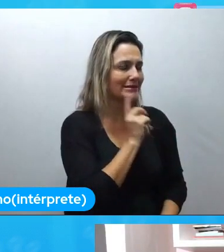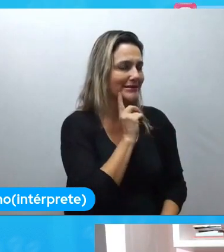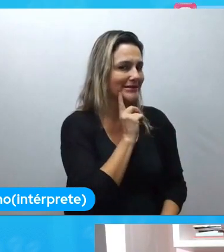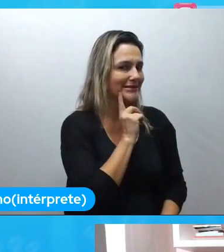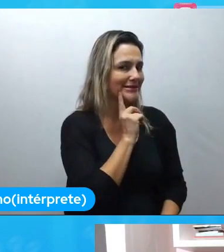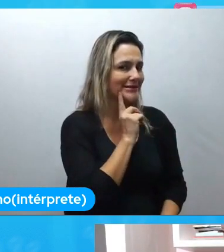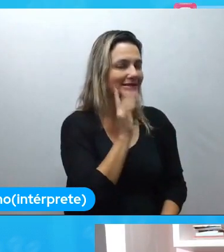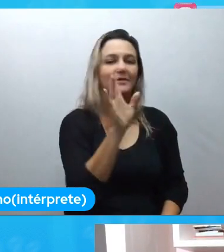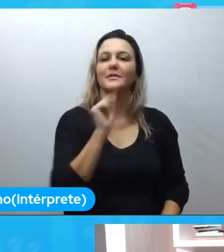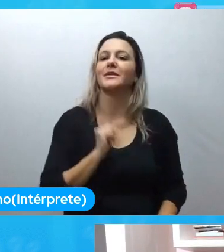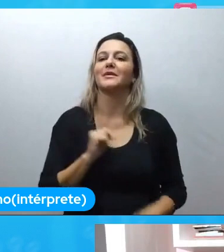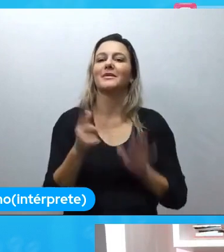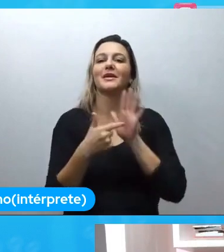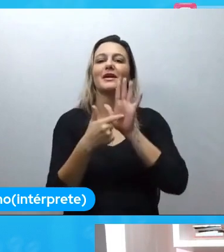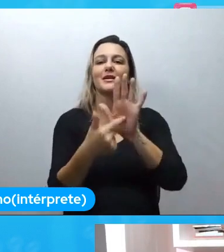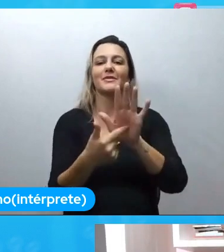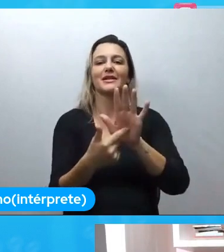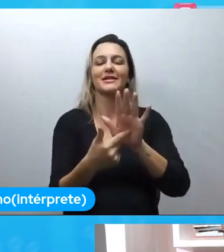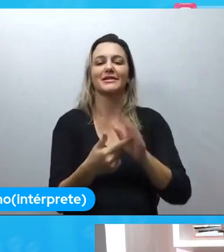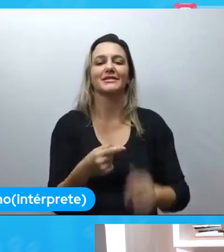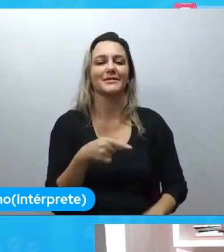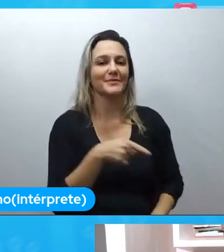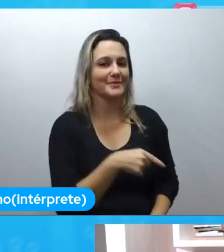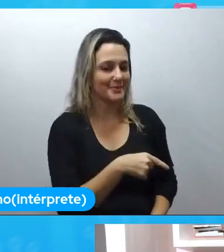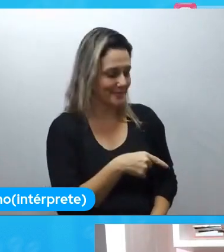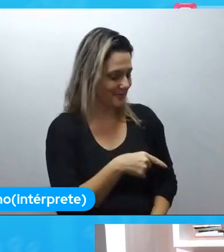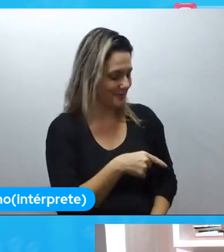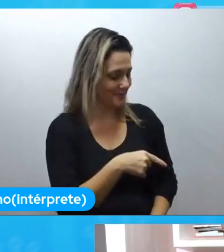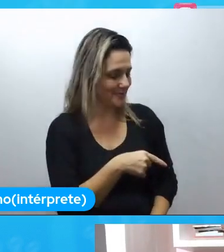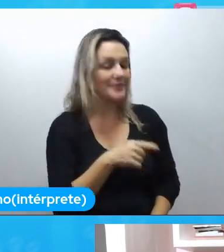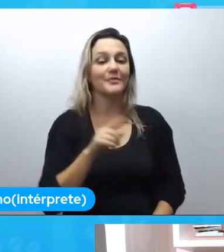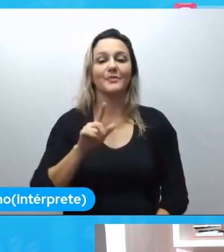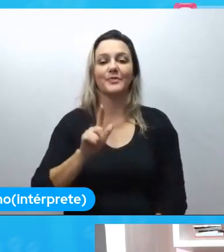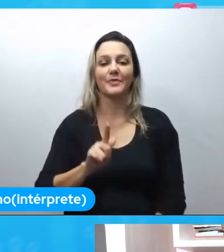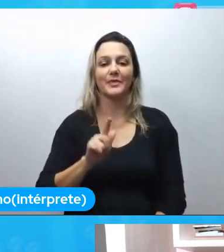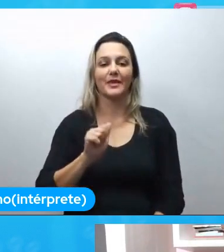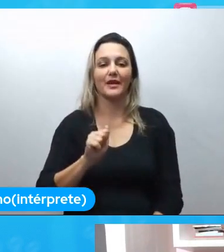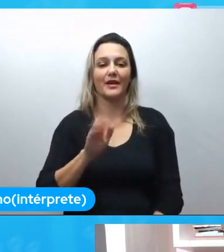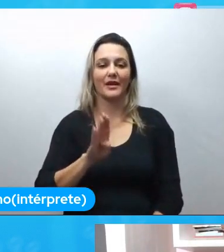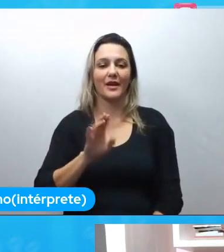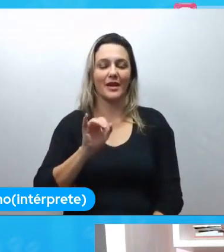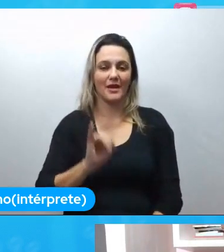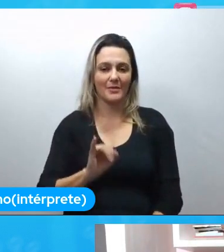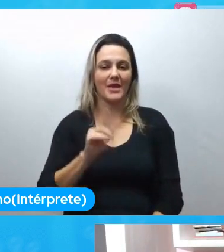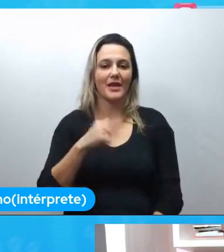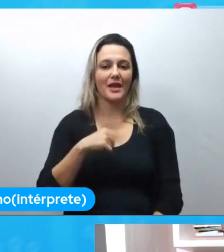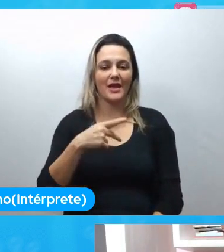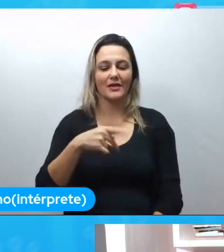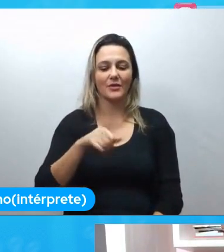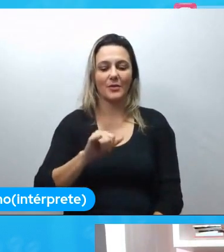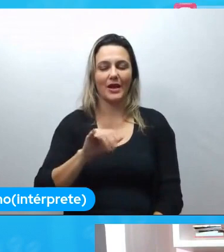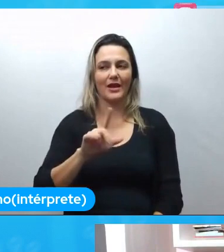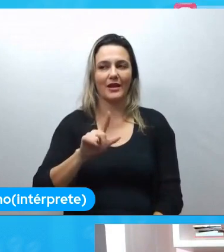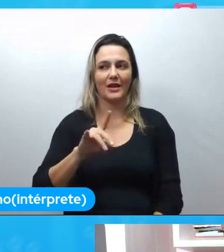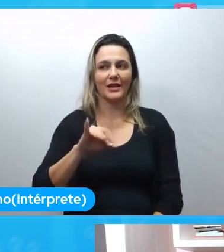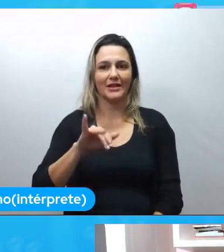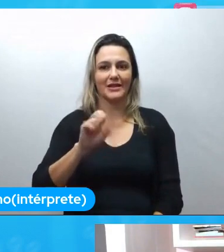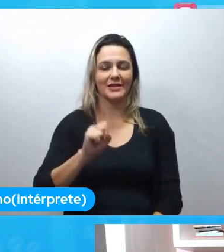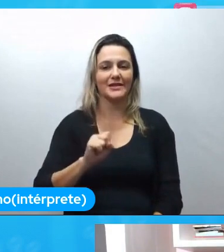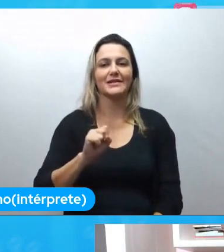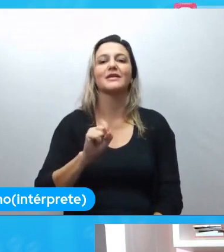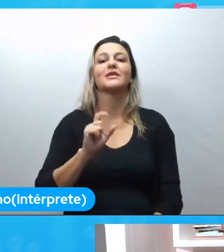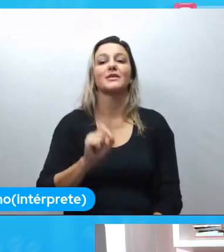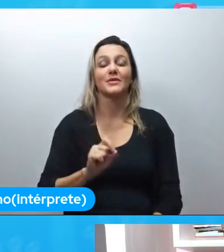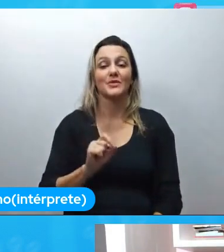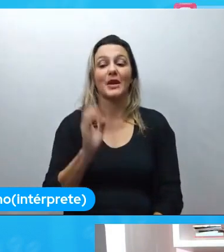mas vou apresentar aqui a Gabi para vocês. Gabi é cofundadora do Pai Ladies Brasil Barra Natal, que foi o primeiro